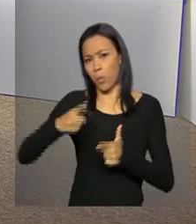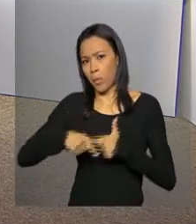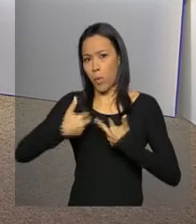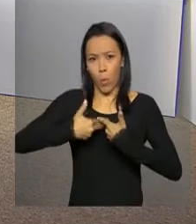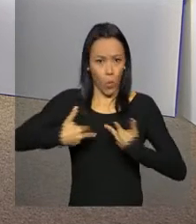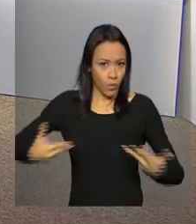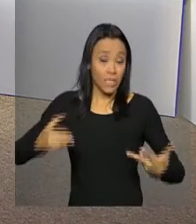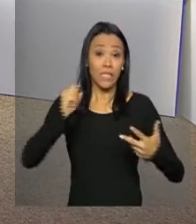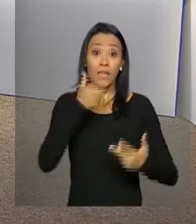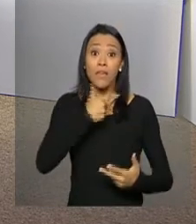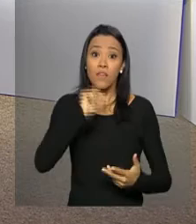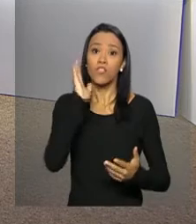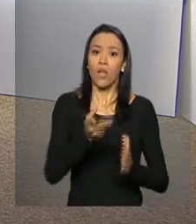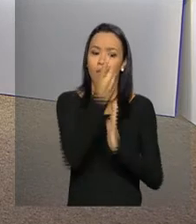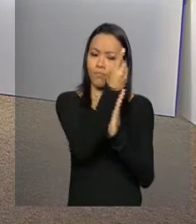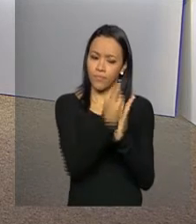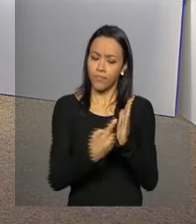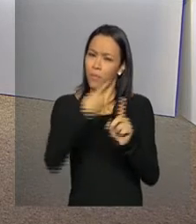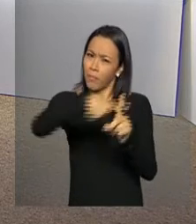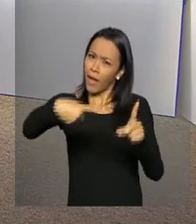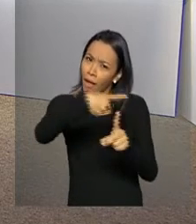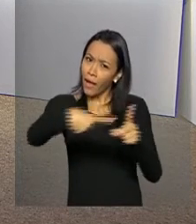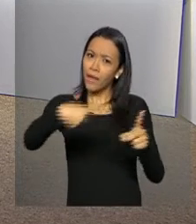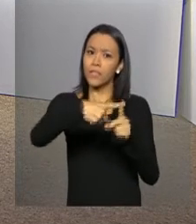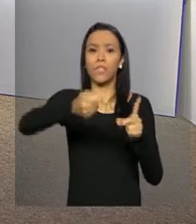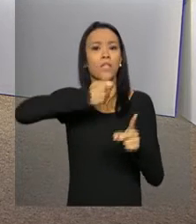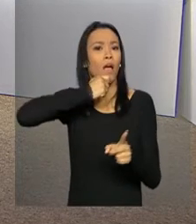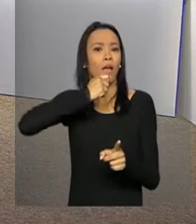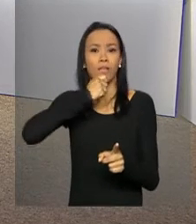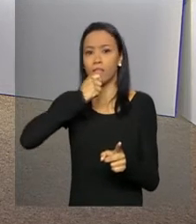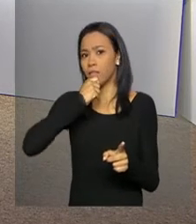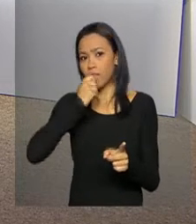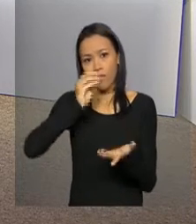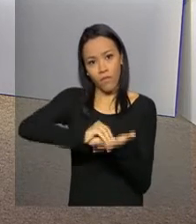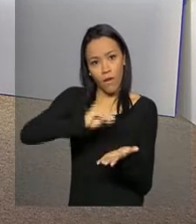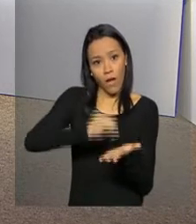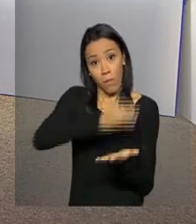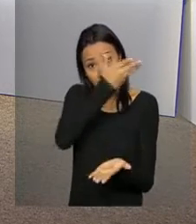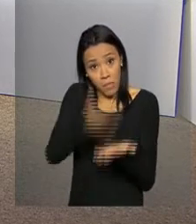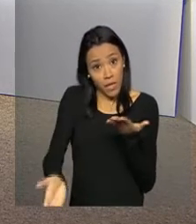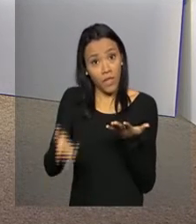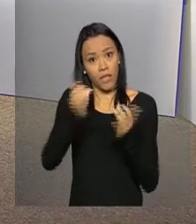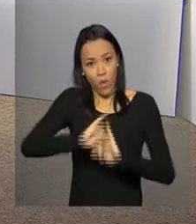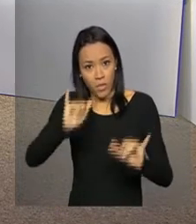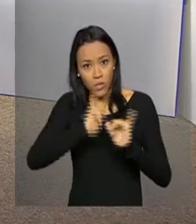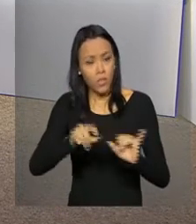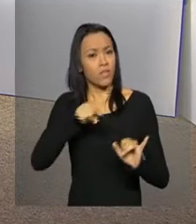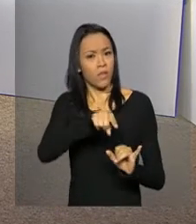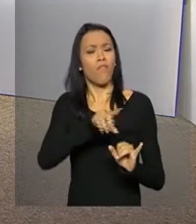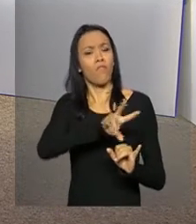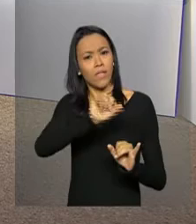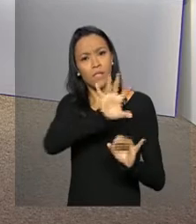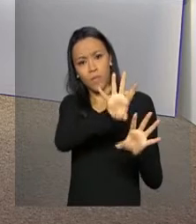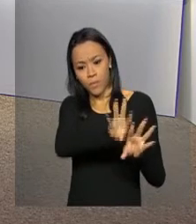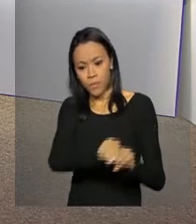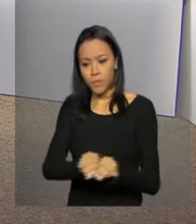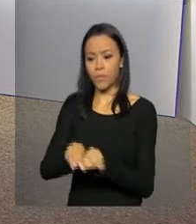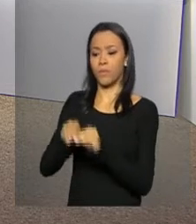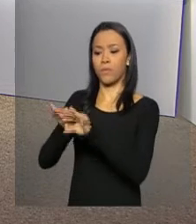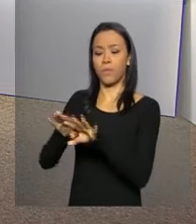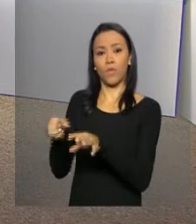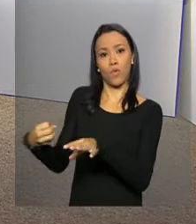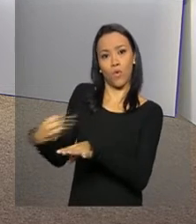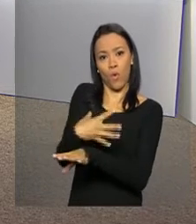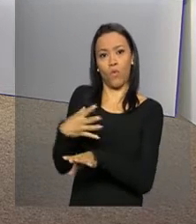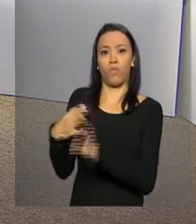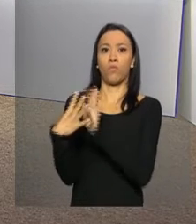preencheu a declaração total ou parcialmente e ainda não transmitiu, não vai perder dados, pois eles vão ser transferidos para essa nova